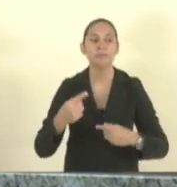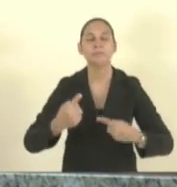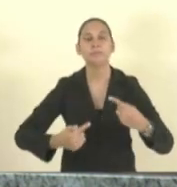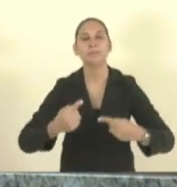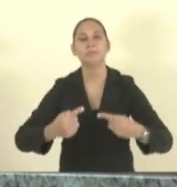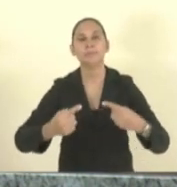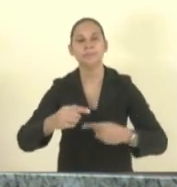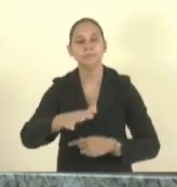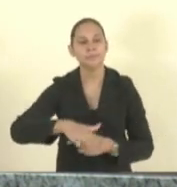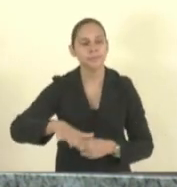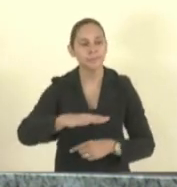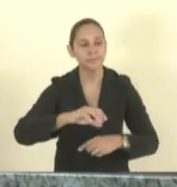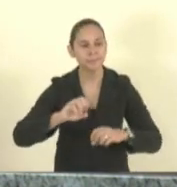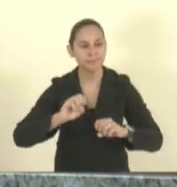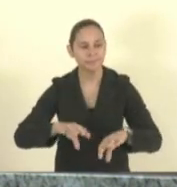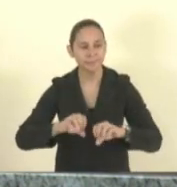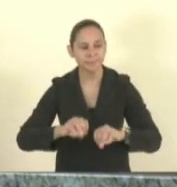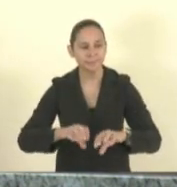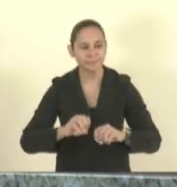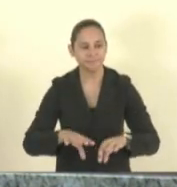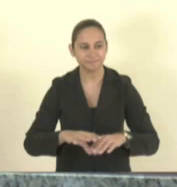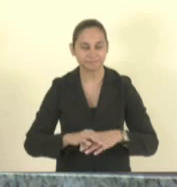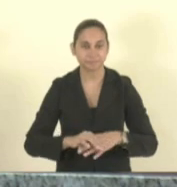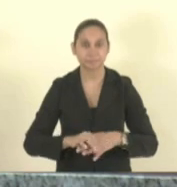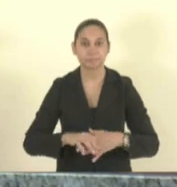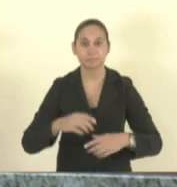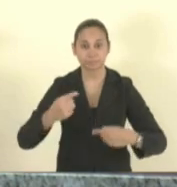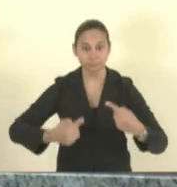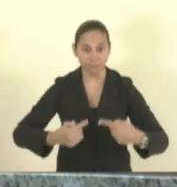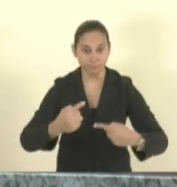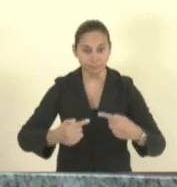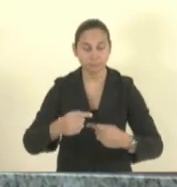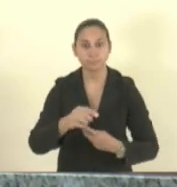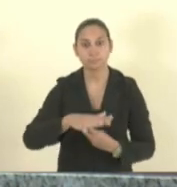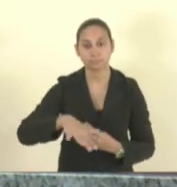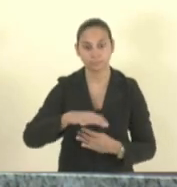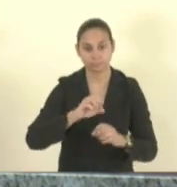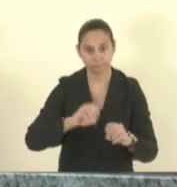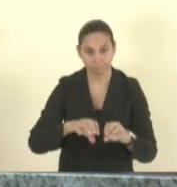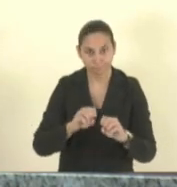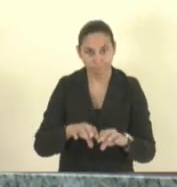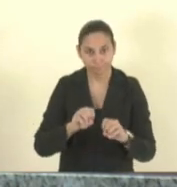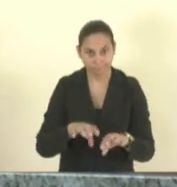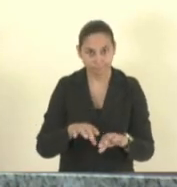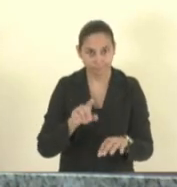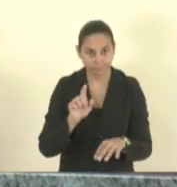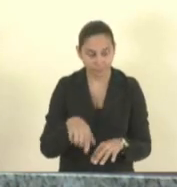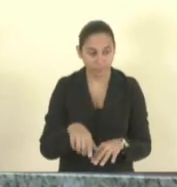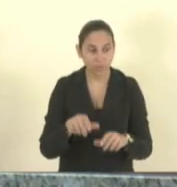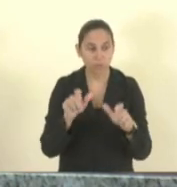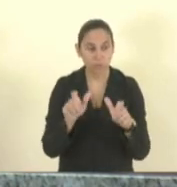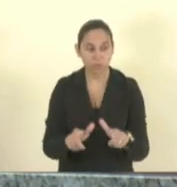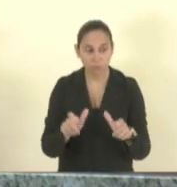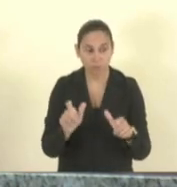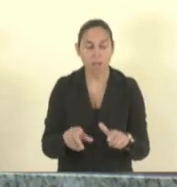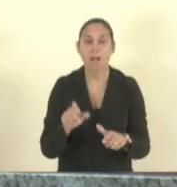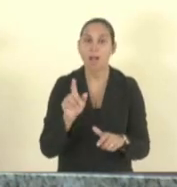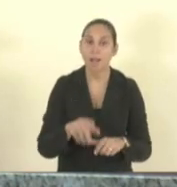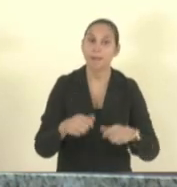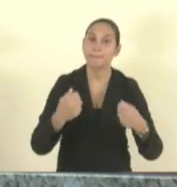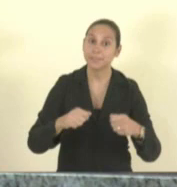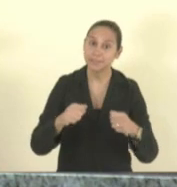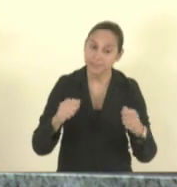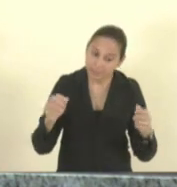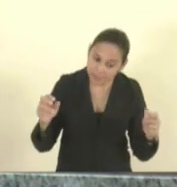educação o que vem a ser isso a política da educação daquela rede ela tem que estar